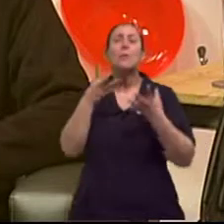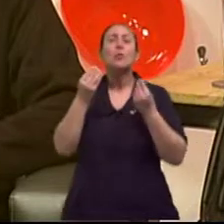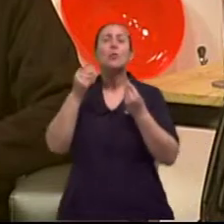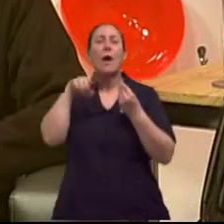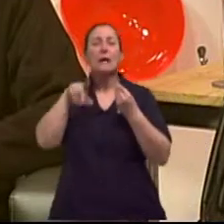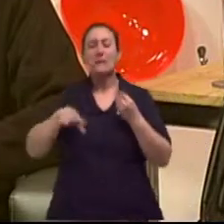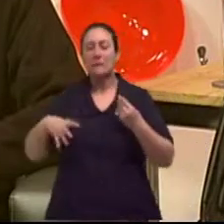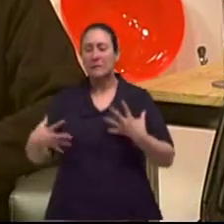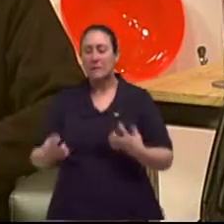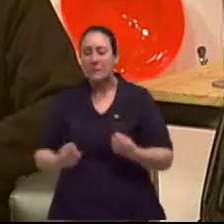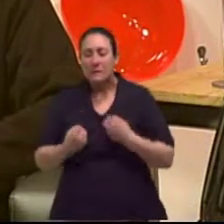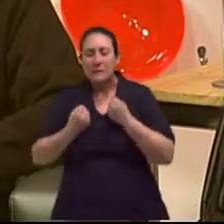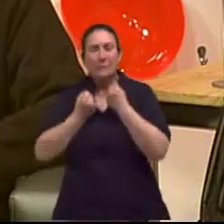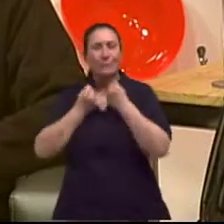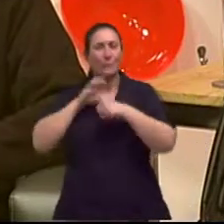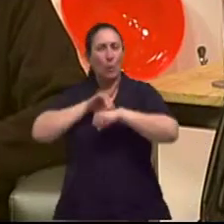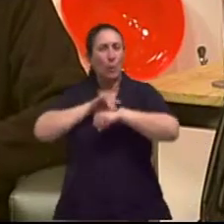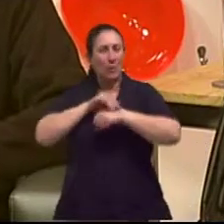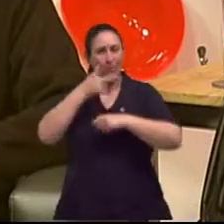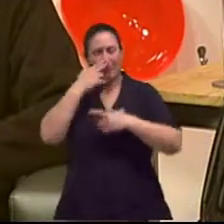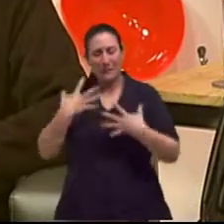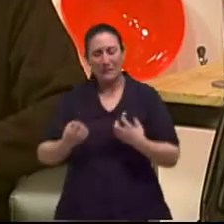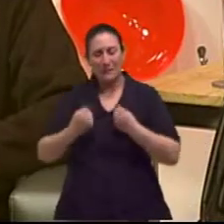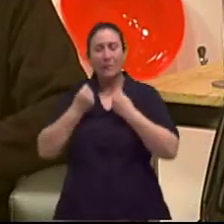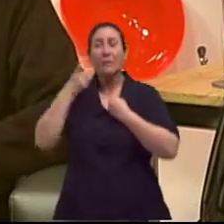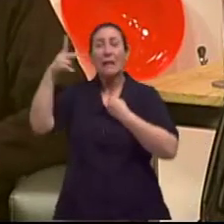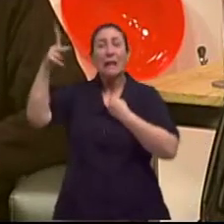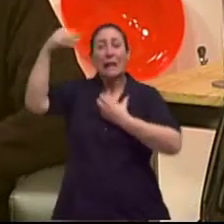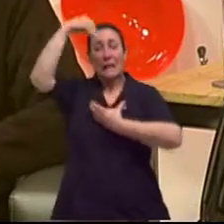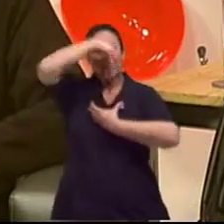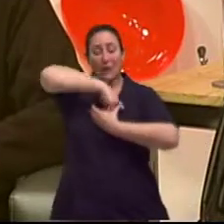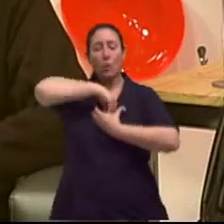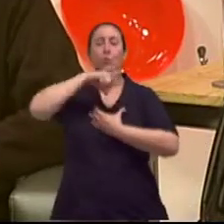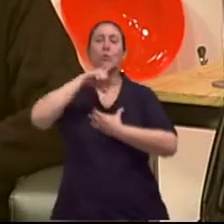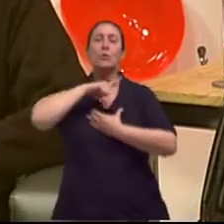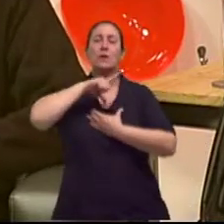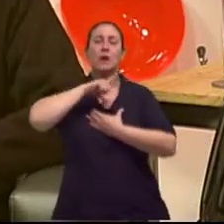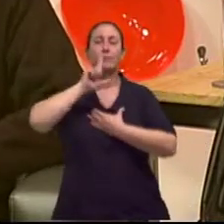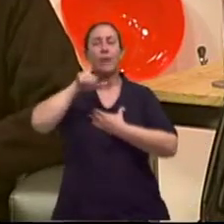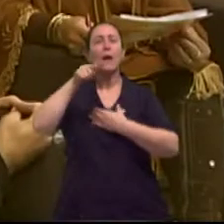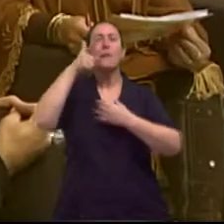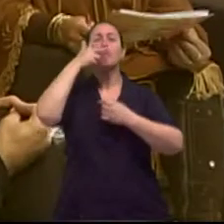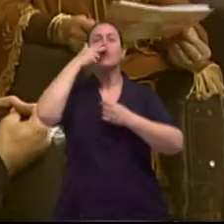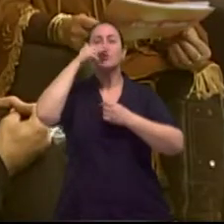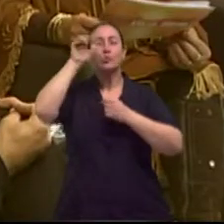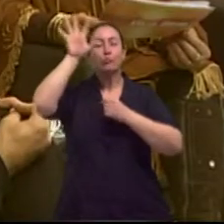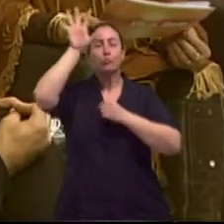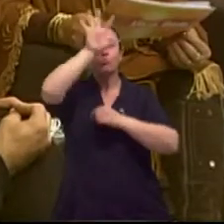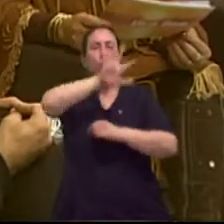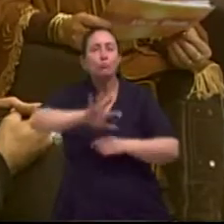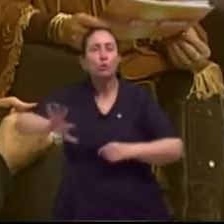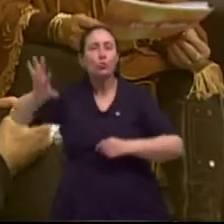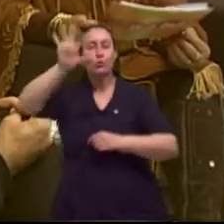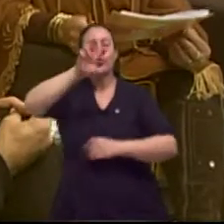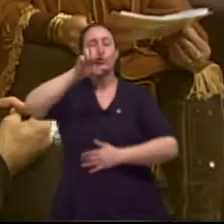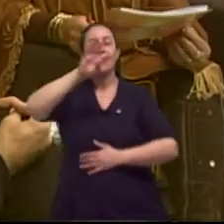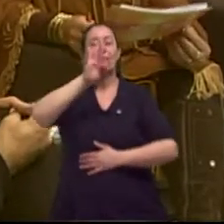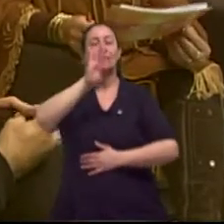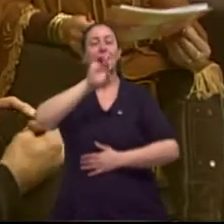de terra. Então, vamos tratar o elemento terra dela que tem desequilíbrio no corpo. Por isso o sintoma do que se chama fibromialgia.